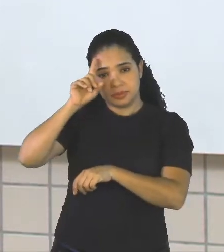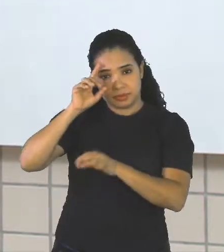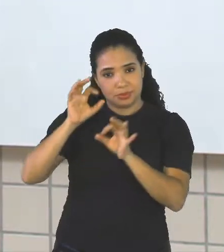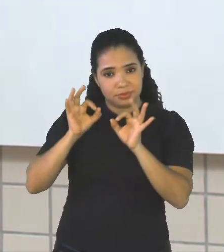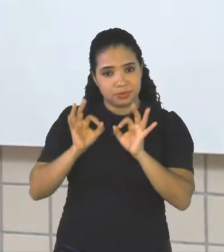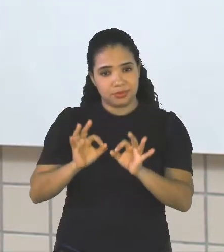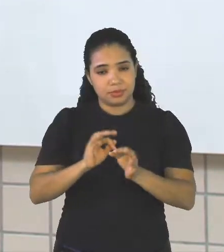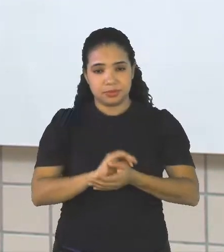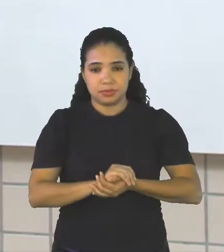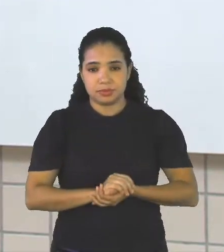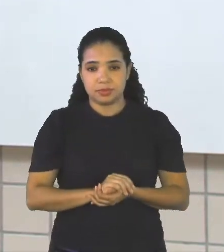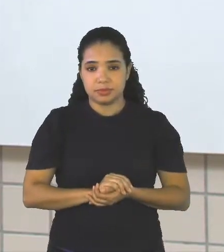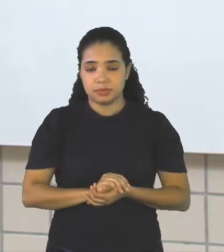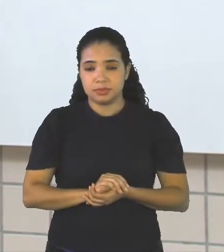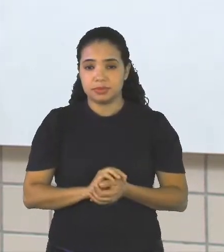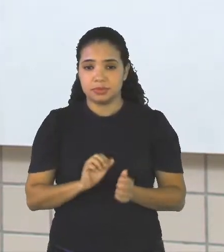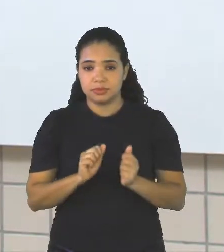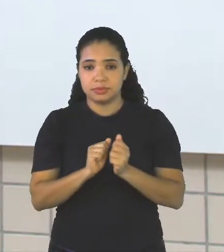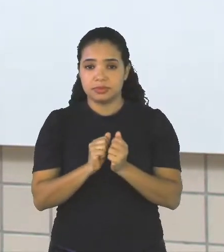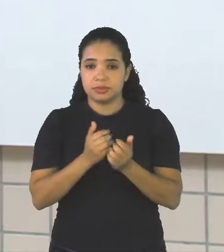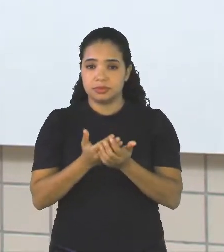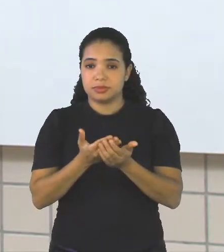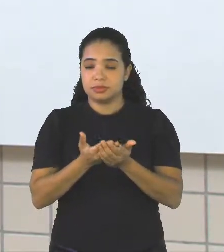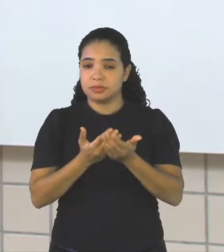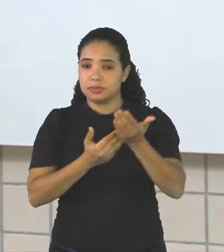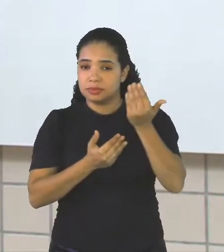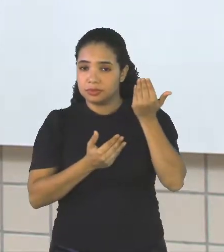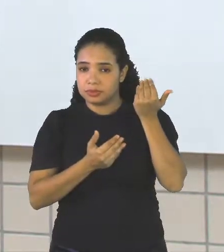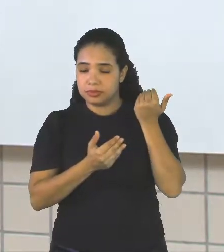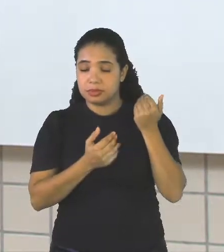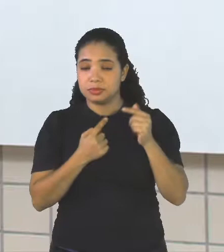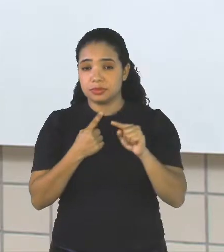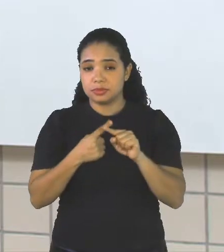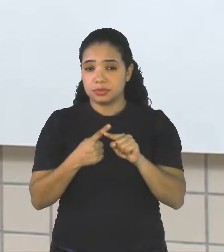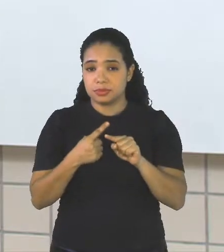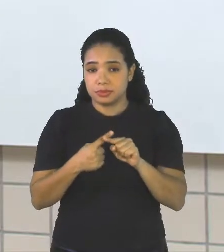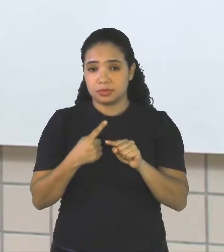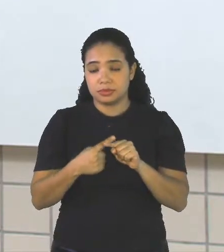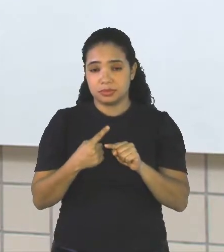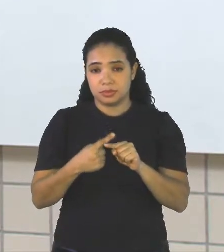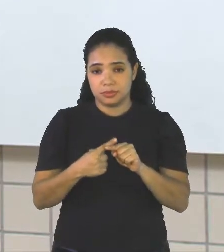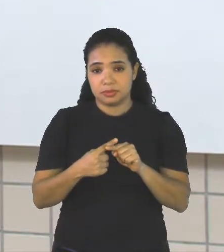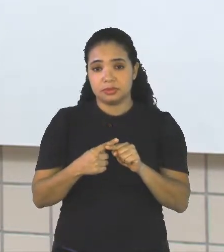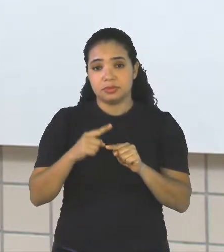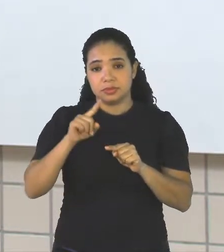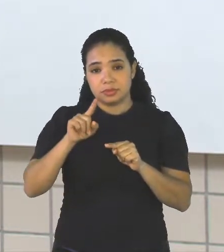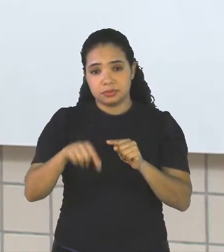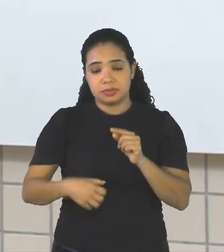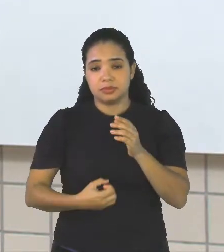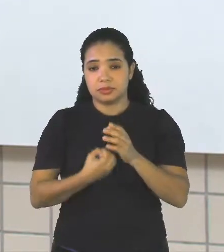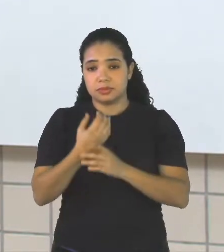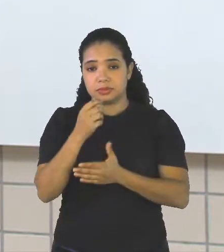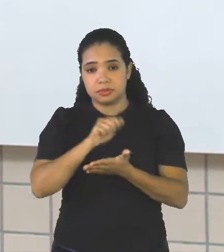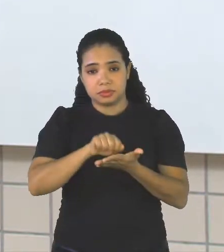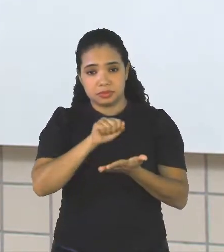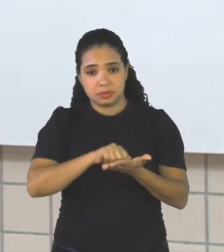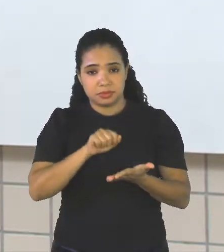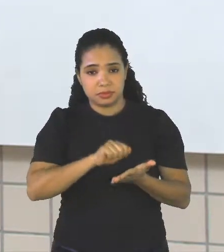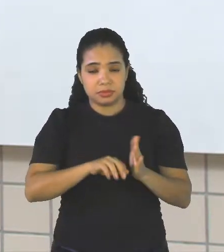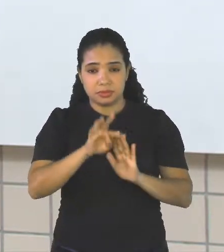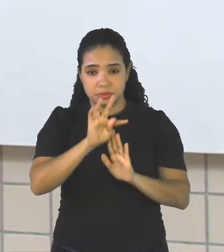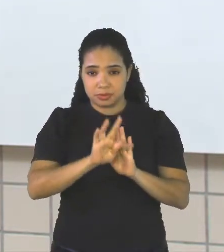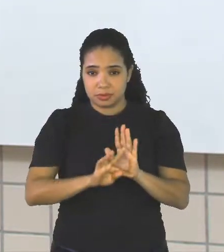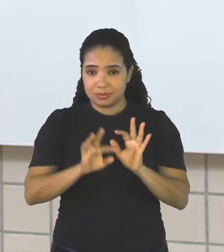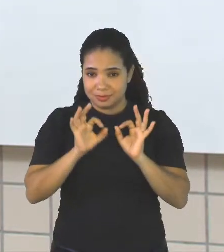Linkando com a aula anterior, porque nós, de certa forma, estamos falando de produção de textos, certo?